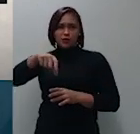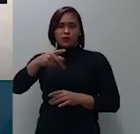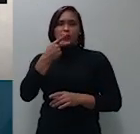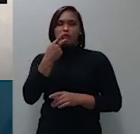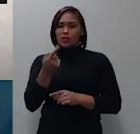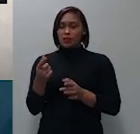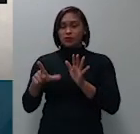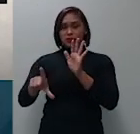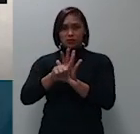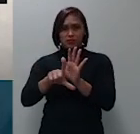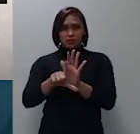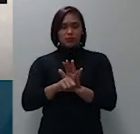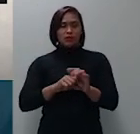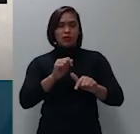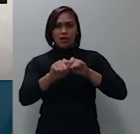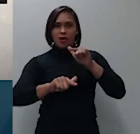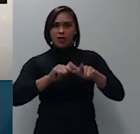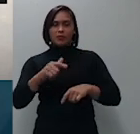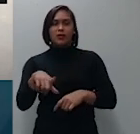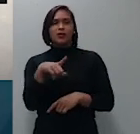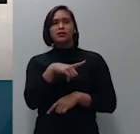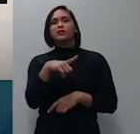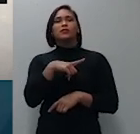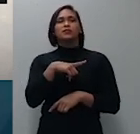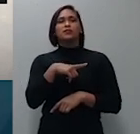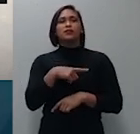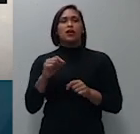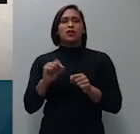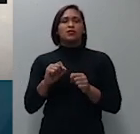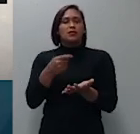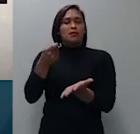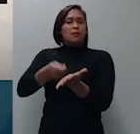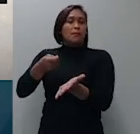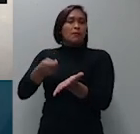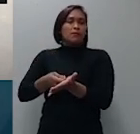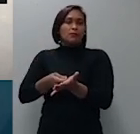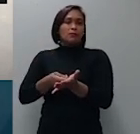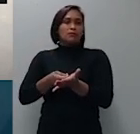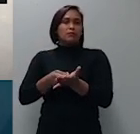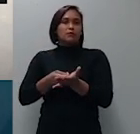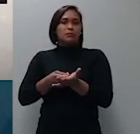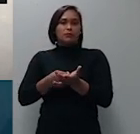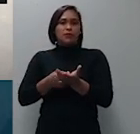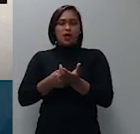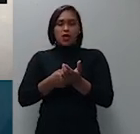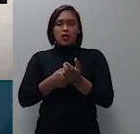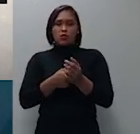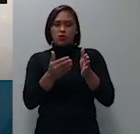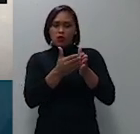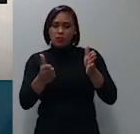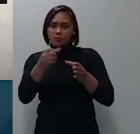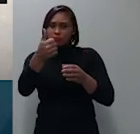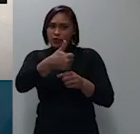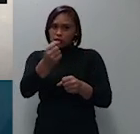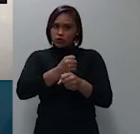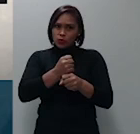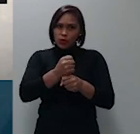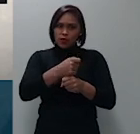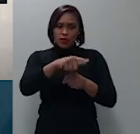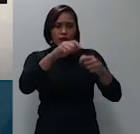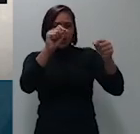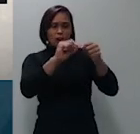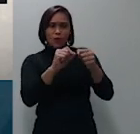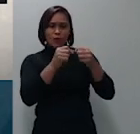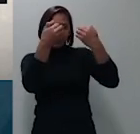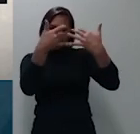trabalhistas tenham que ser pagos no interregno de um ano eu faço essa ponderação se